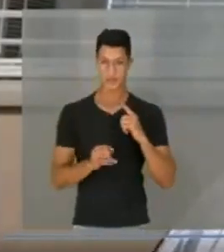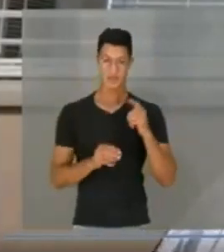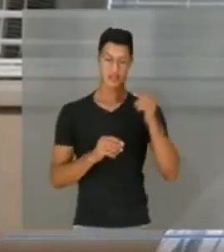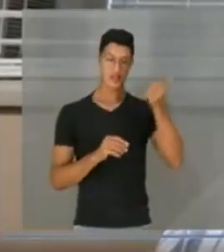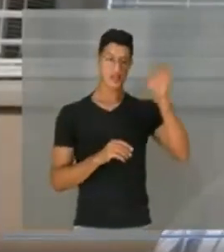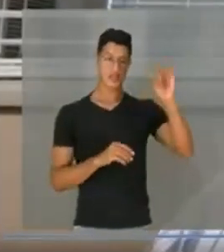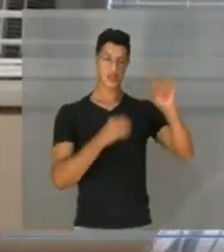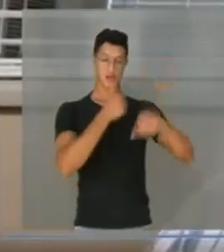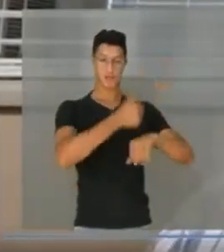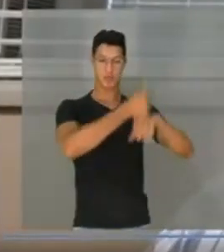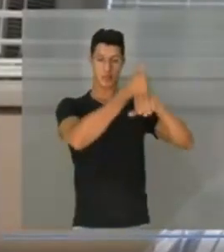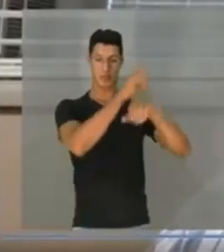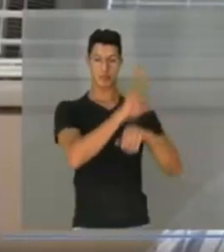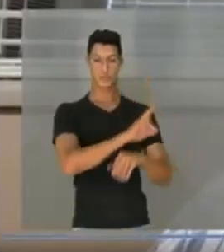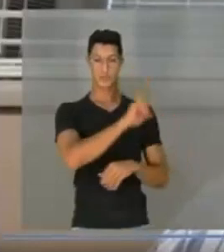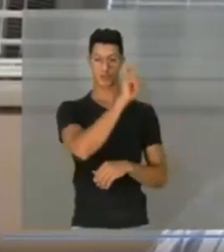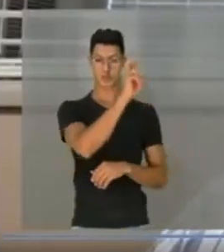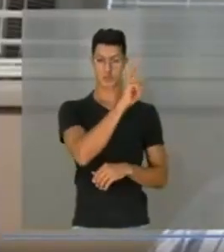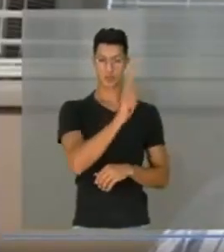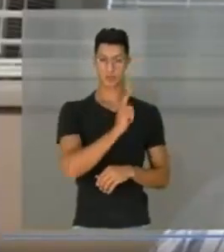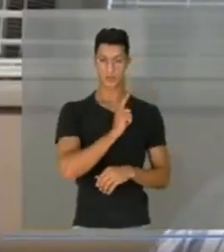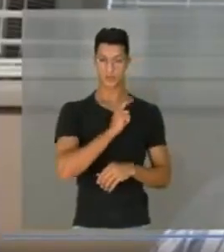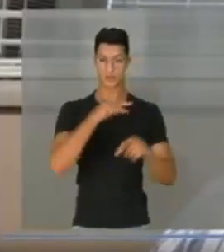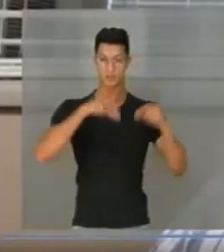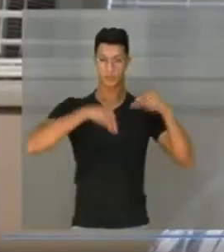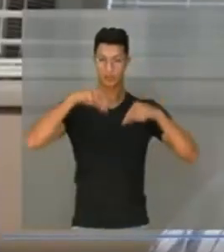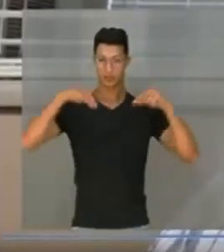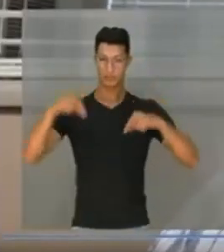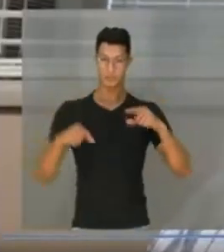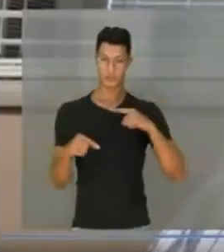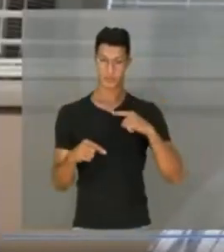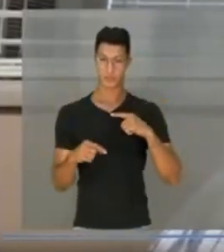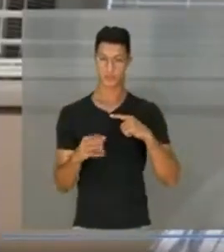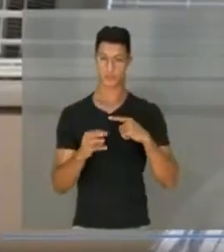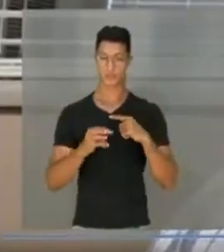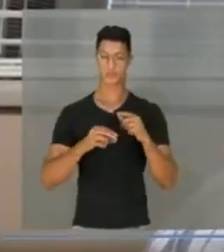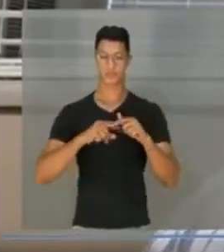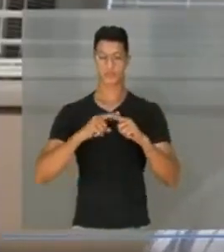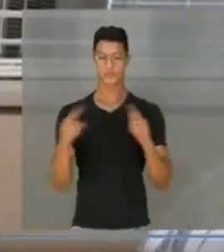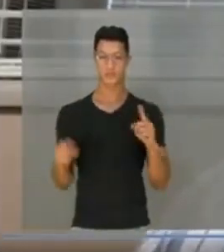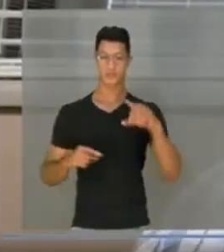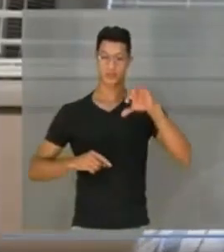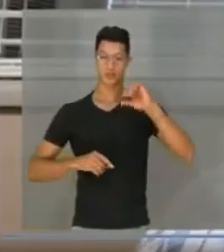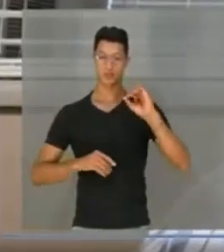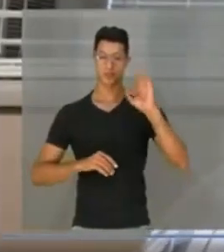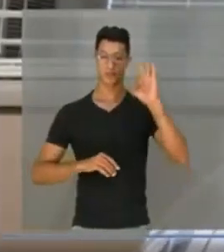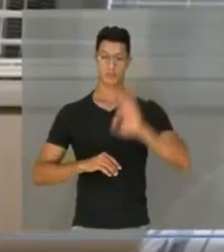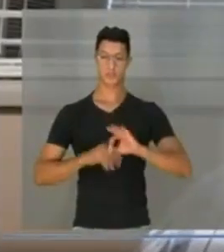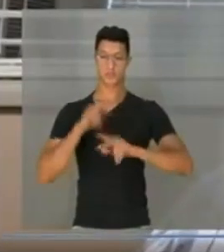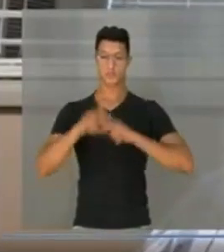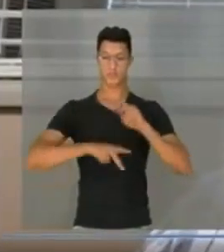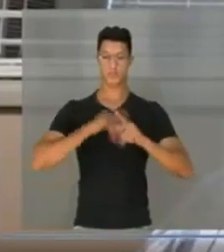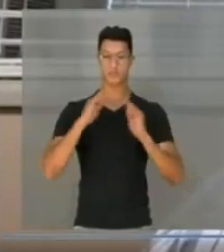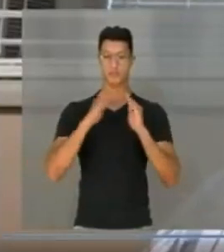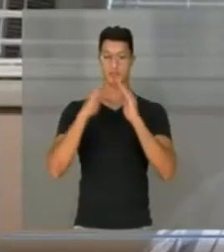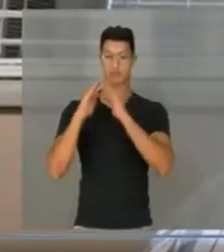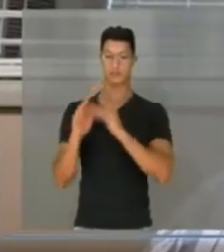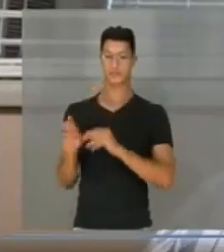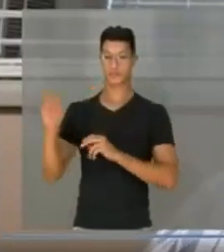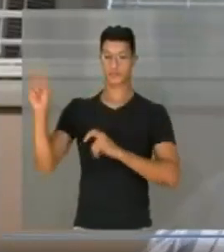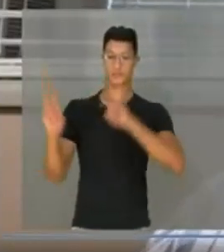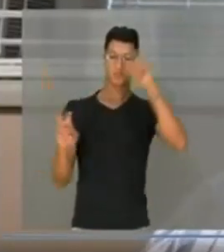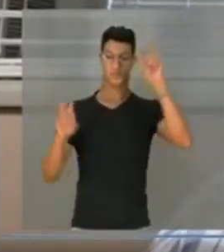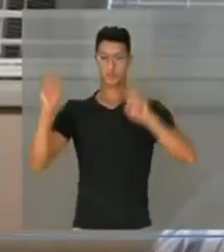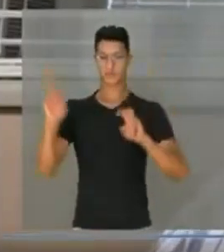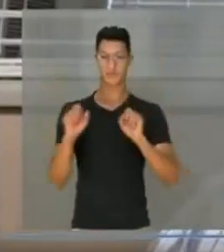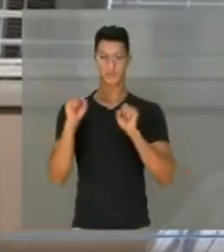dessas 10 províncias, apenas 5 têm regulamentação. Porém, 90% da população mora nessas 5 províncias,